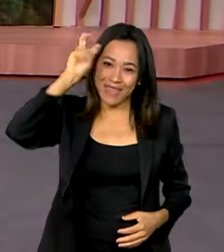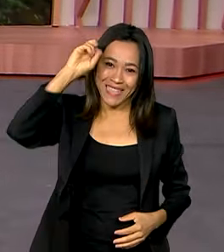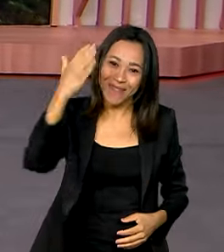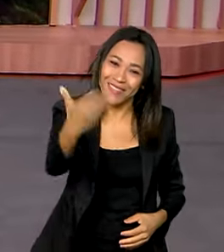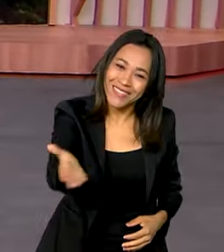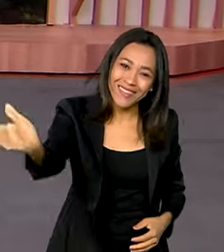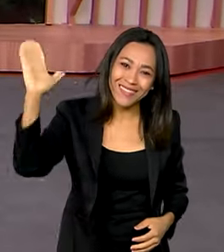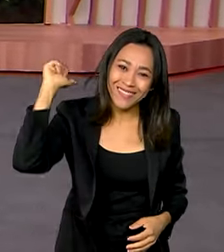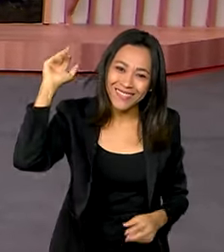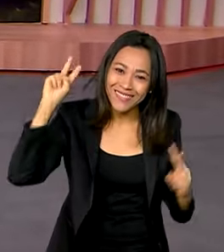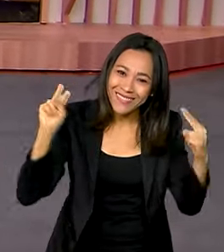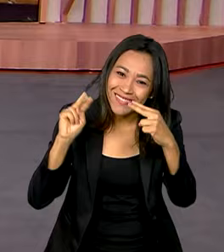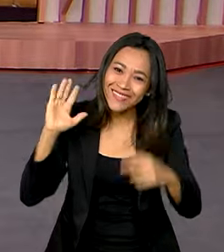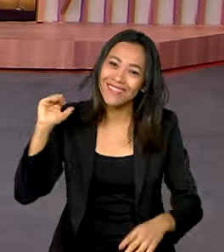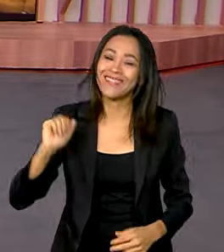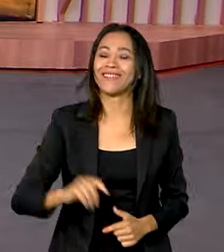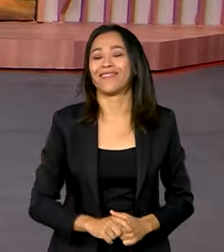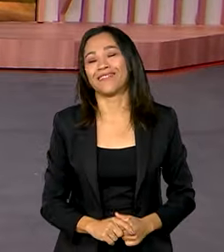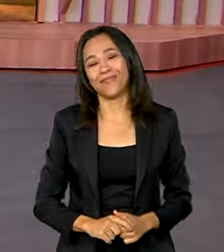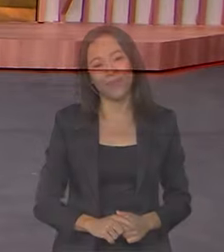-feira, até a próxima, tchau.